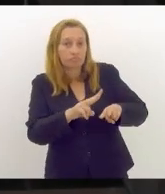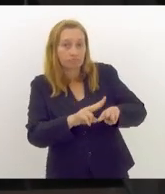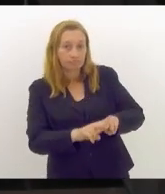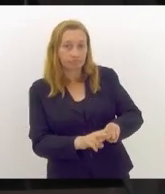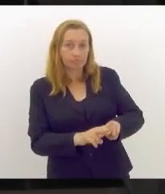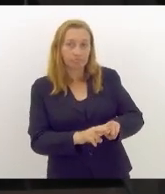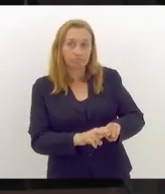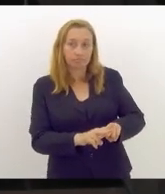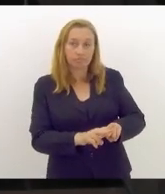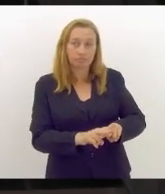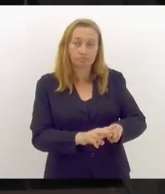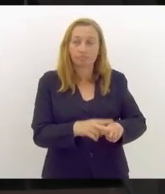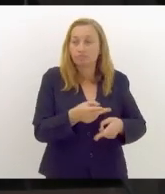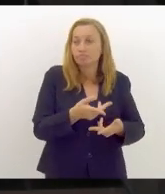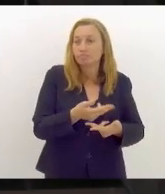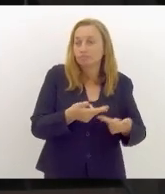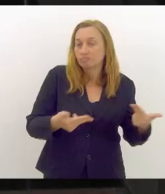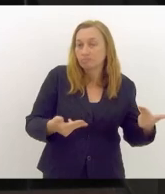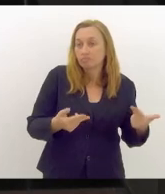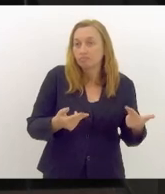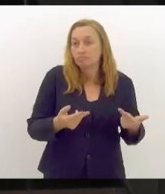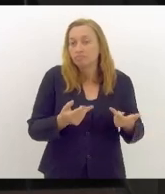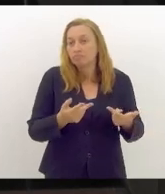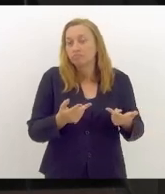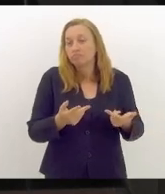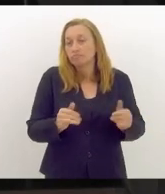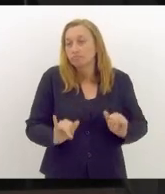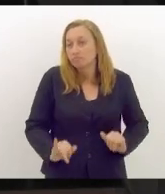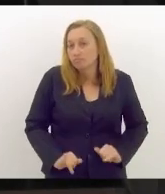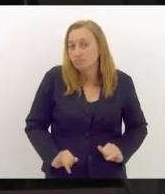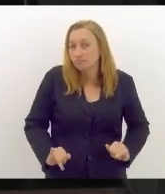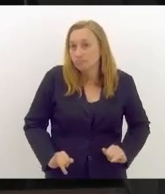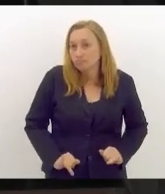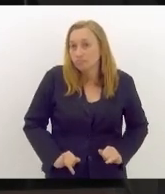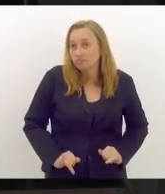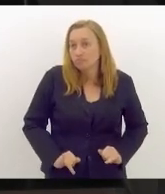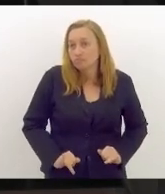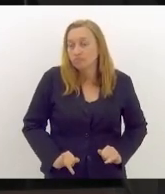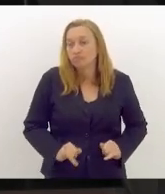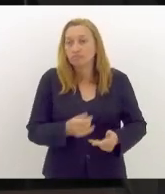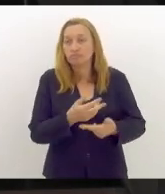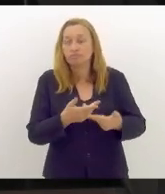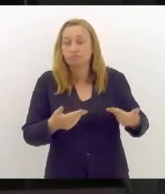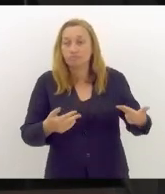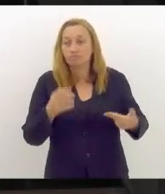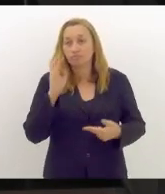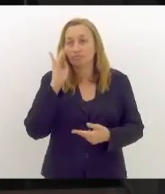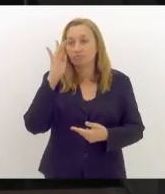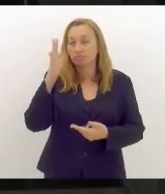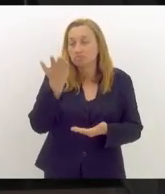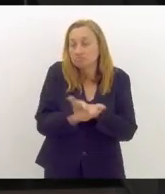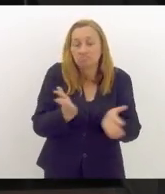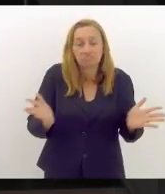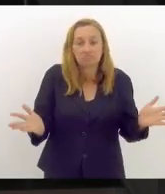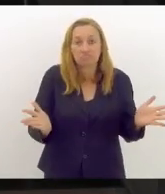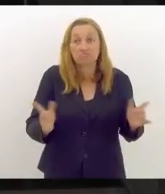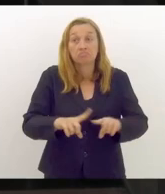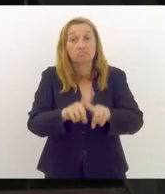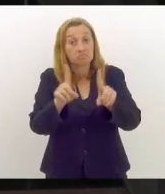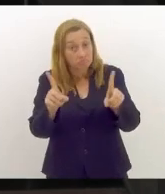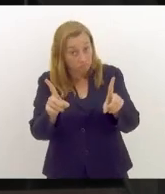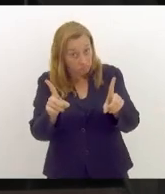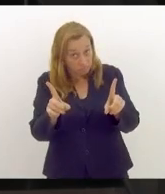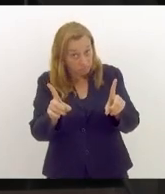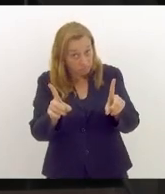muitos foram torturados, e muitos sonhos foram exterminados. Mas, eis que